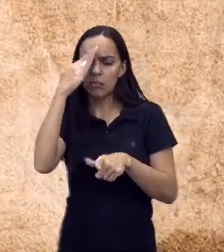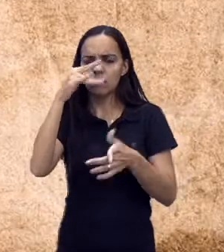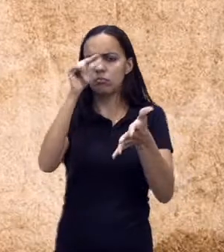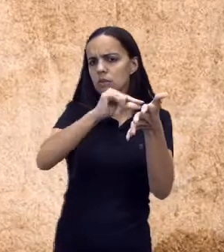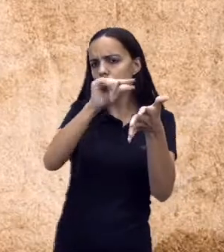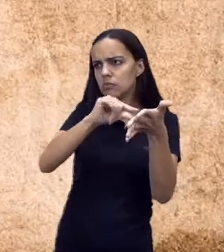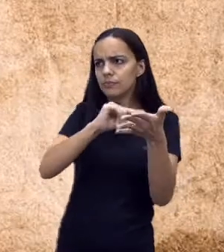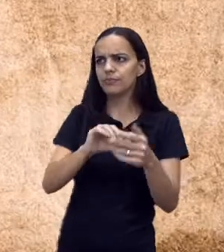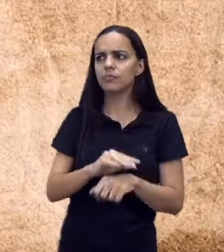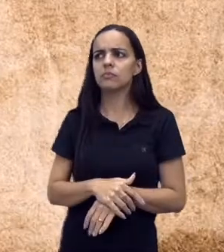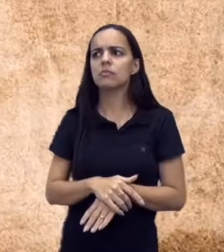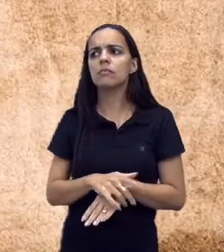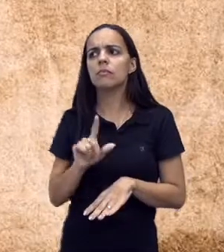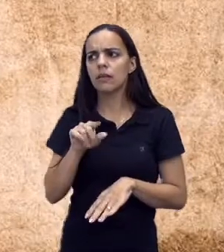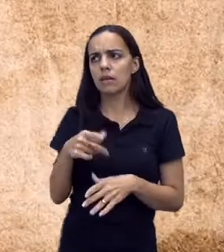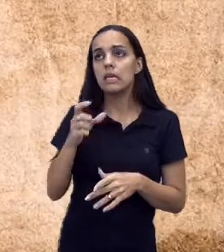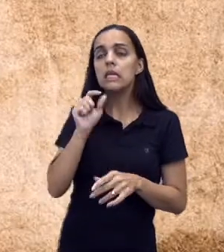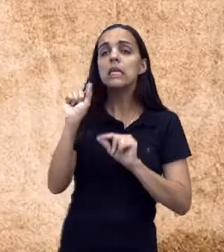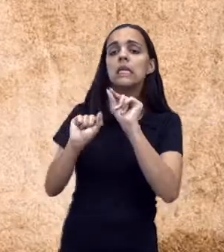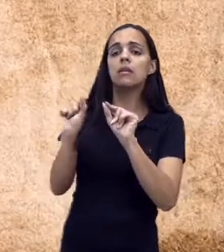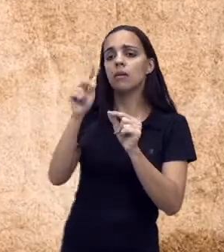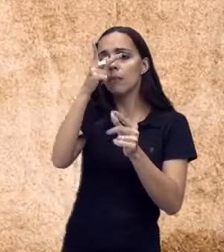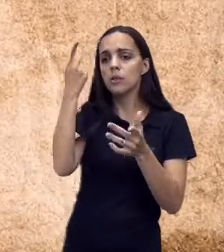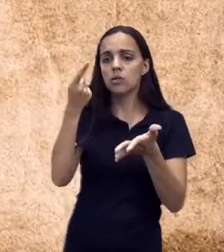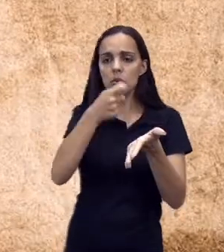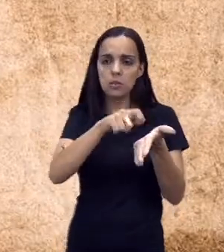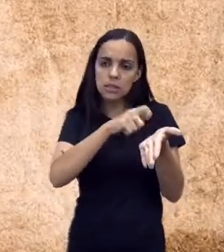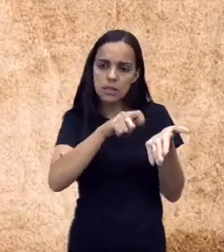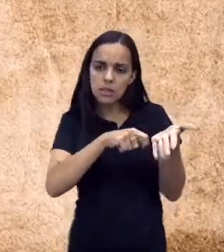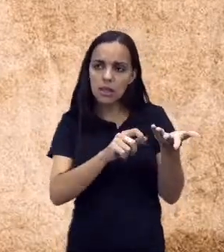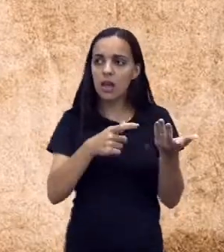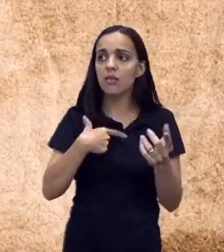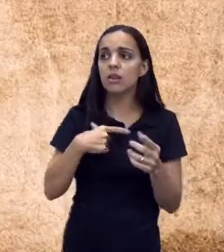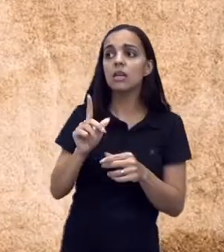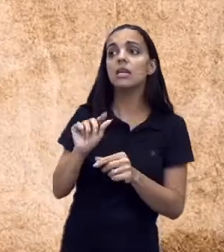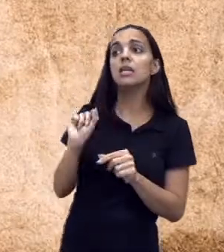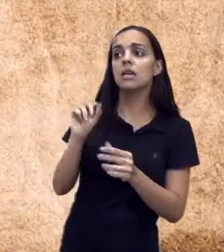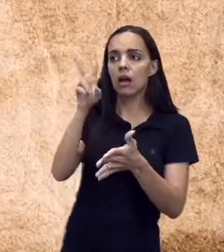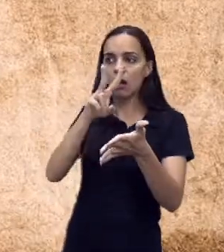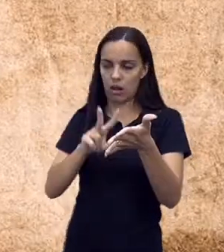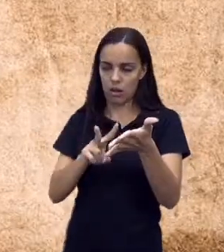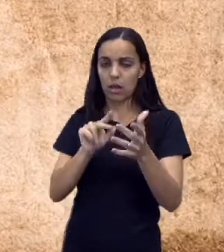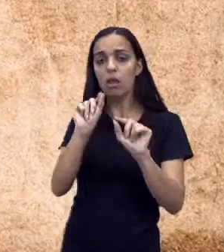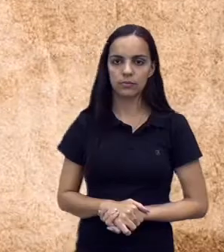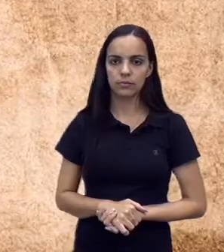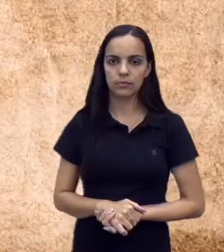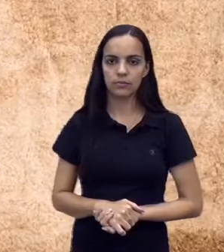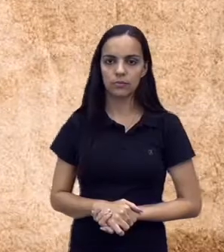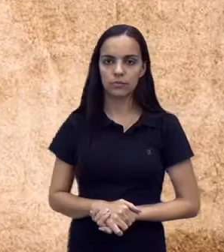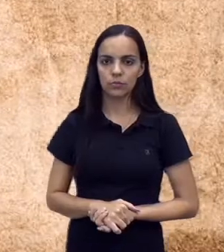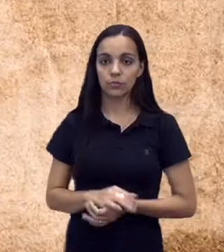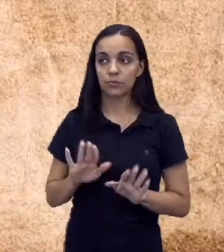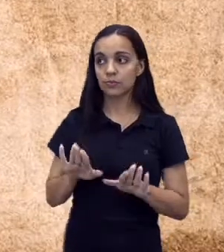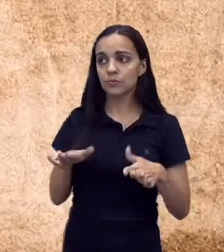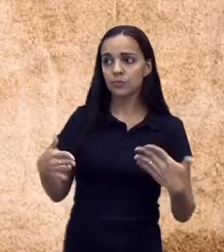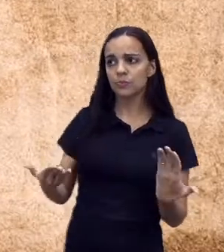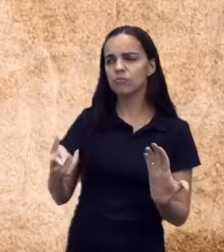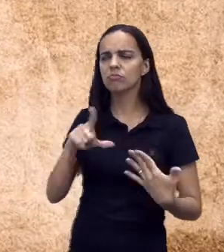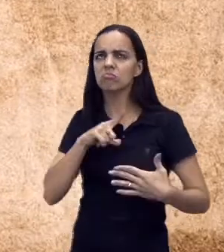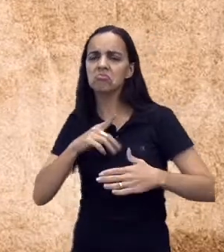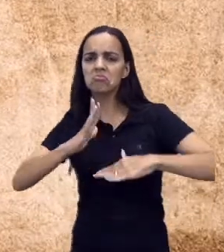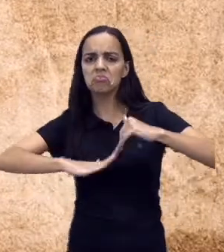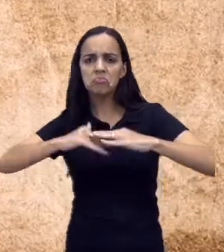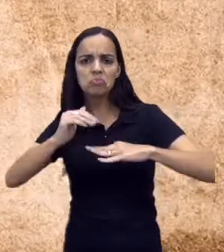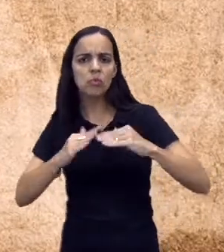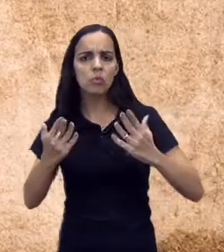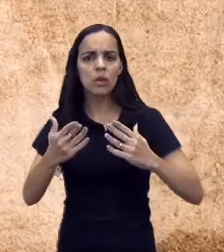Quem é o remetente? Quem escreve a carta. E quem é o destinatário? Aquele que recebe a carta. Então ela tem a função